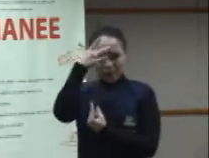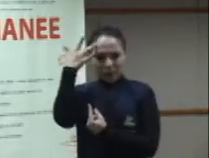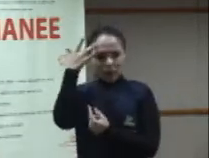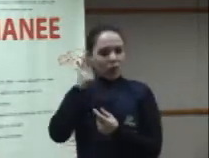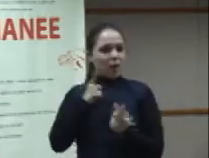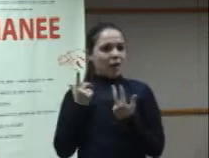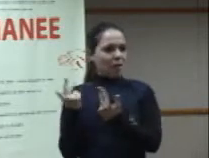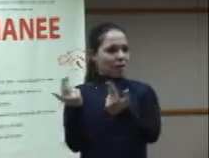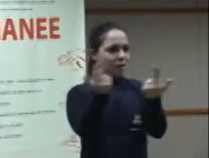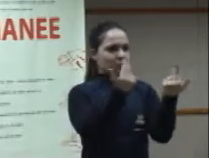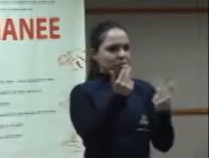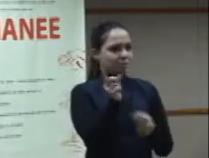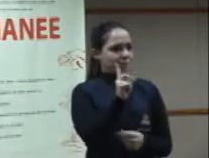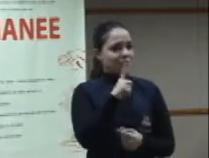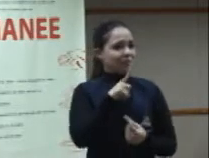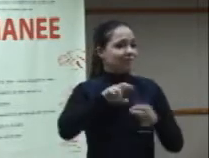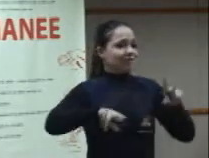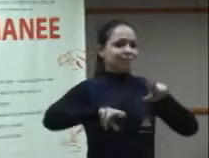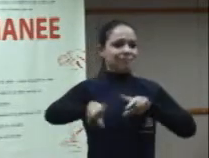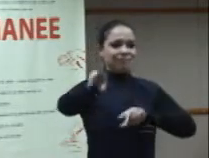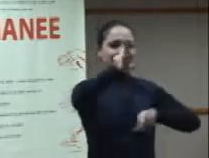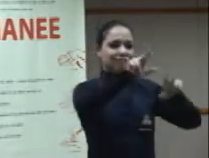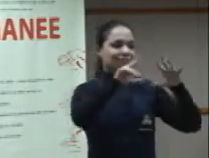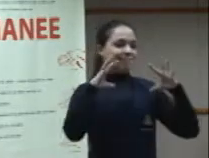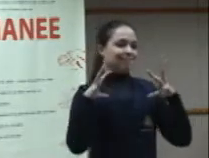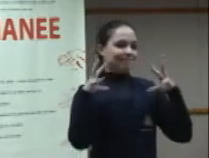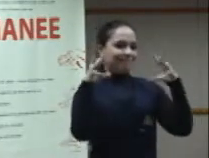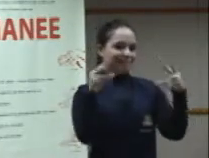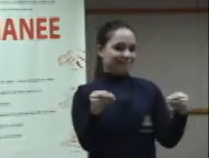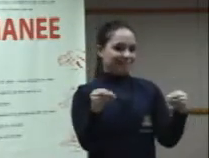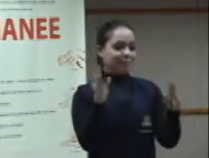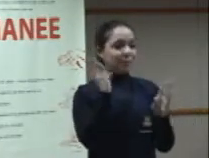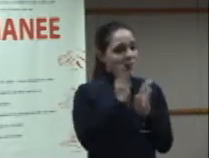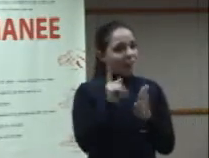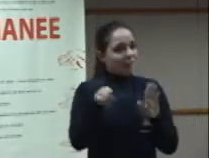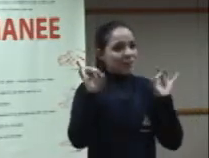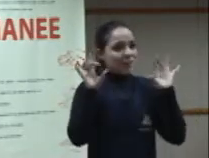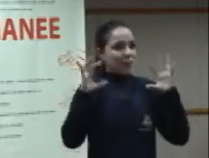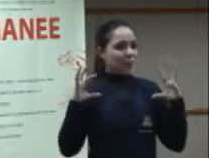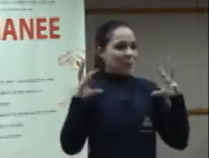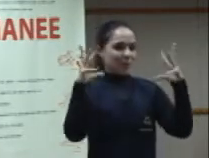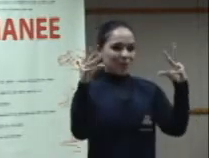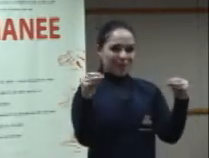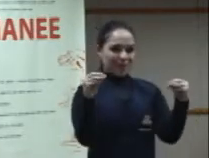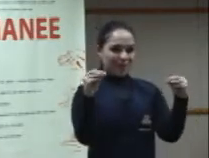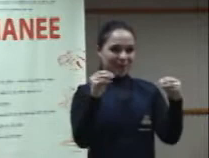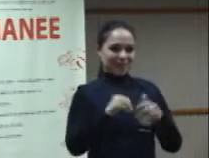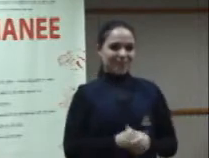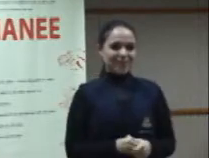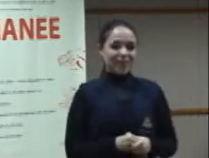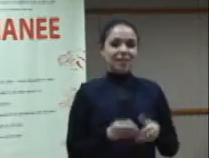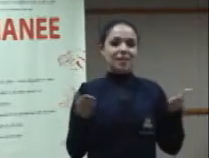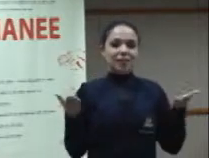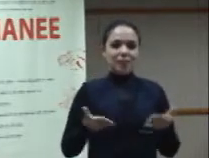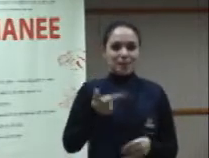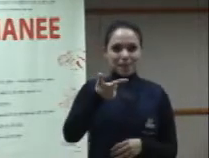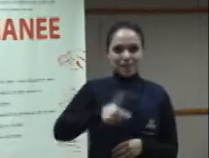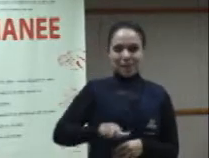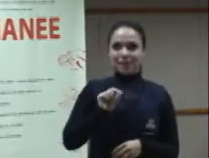diferente, não seja única. E isso nos torna especiais, de certa forma. Seguindo, então,